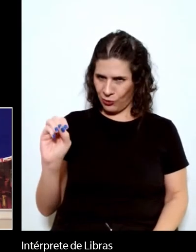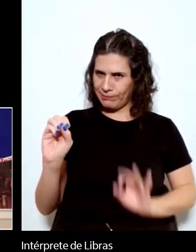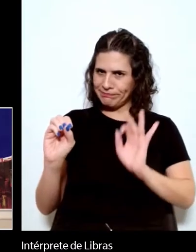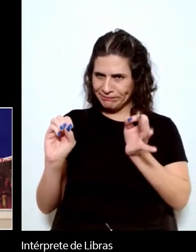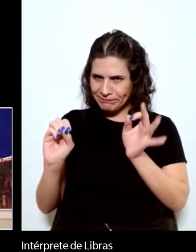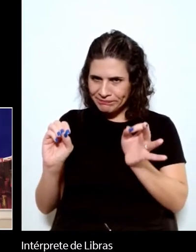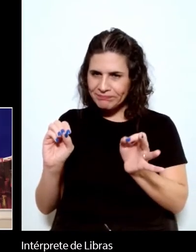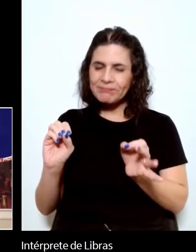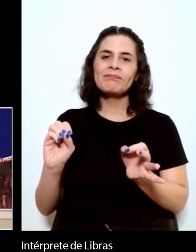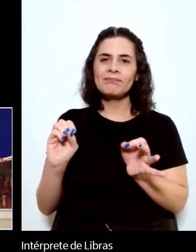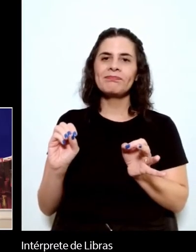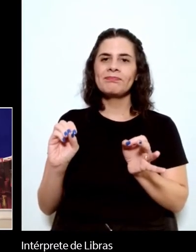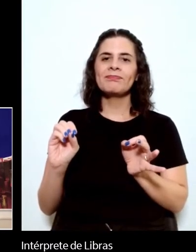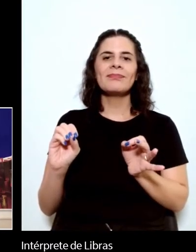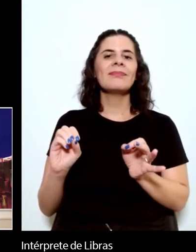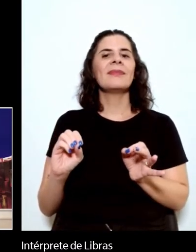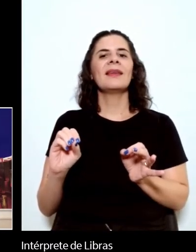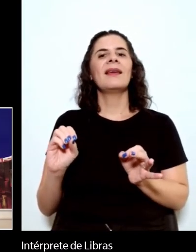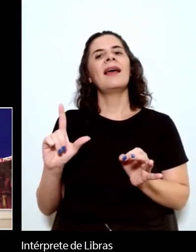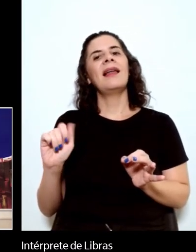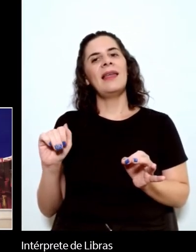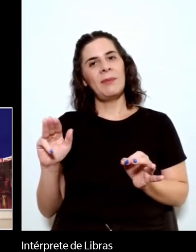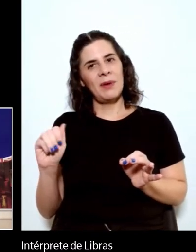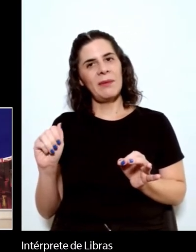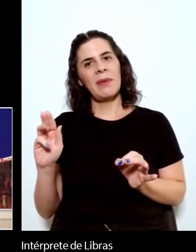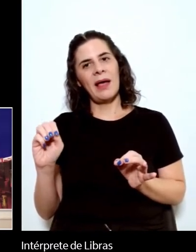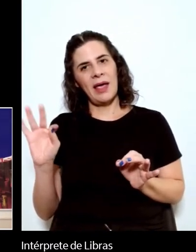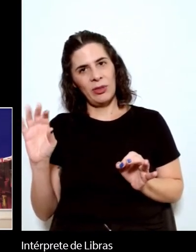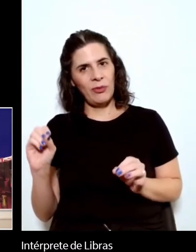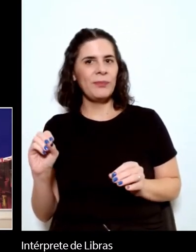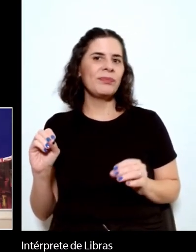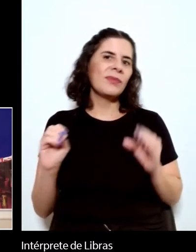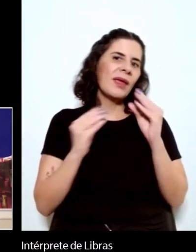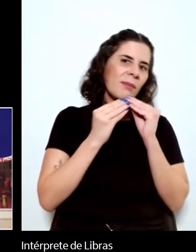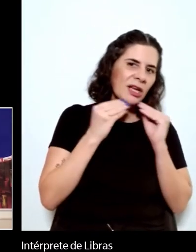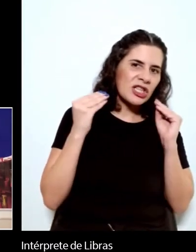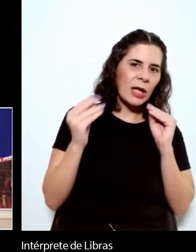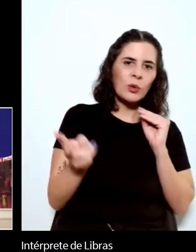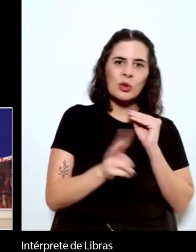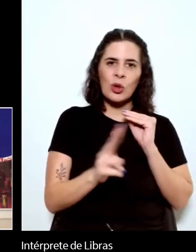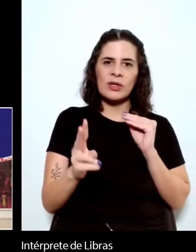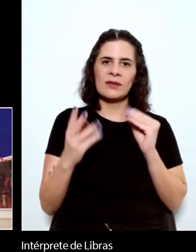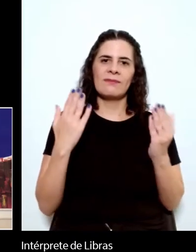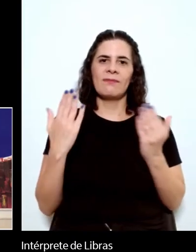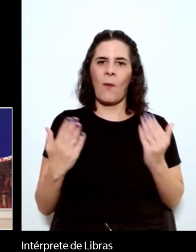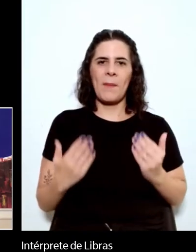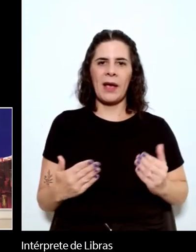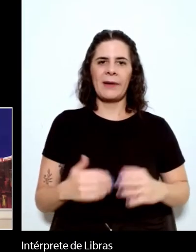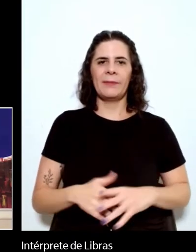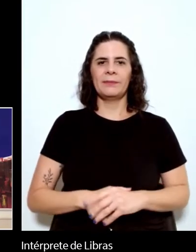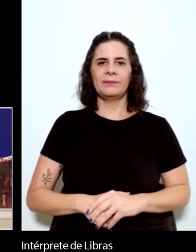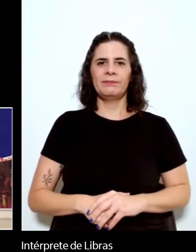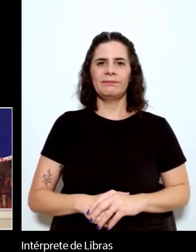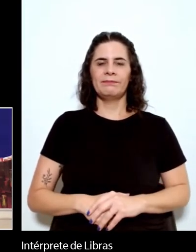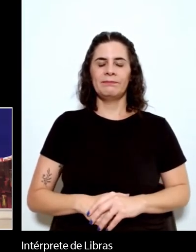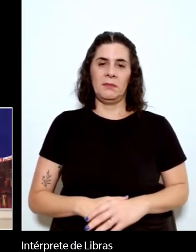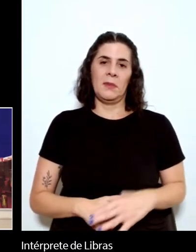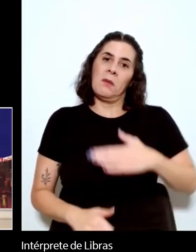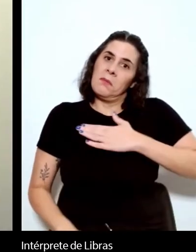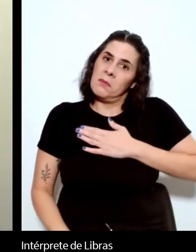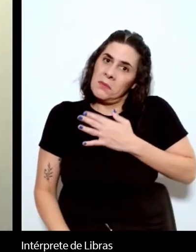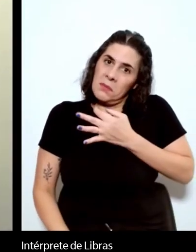sim Machado de Assis e o Leon para mim é